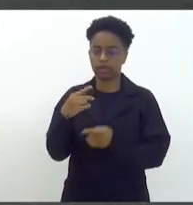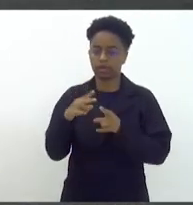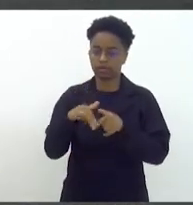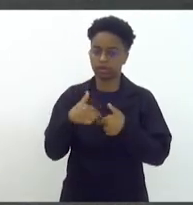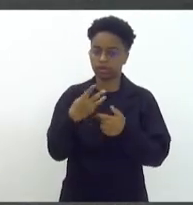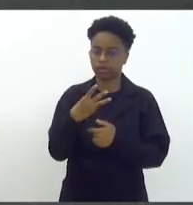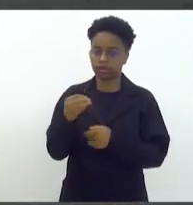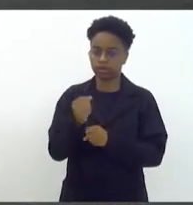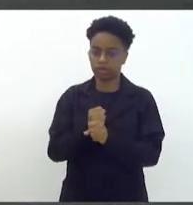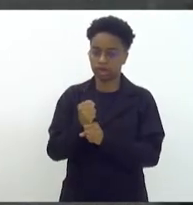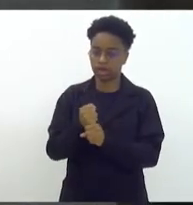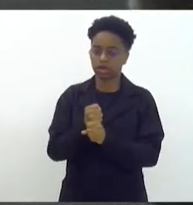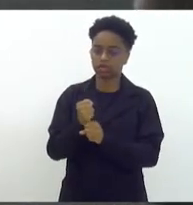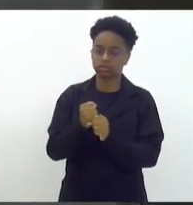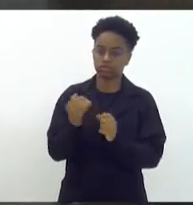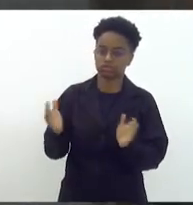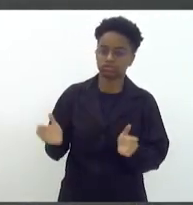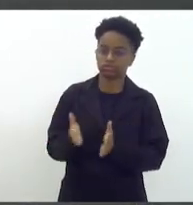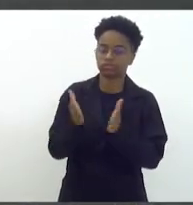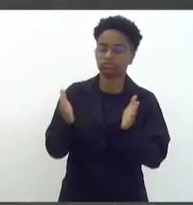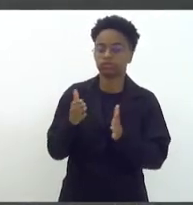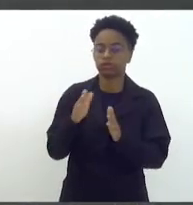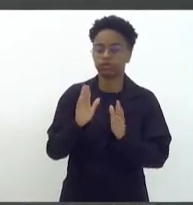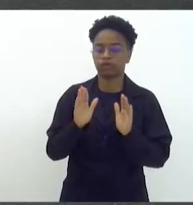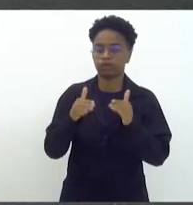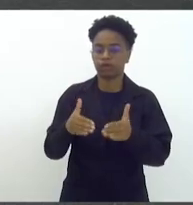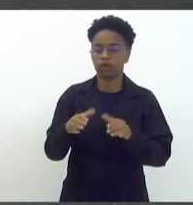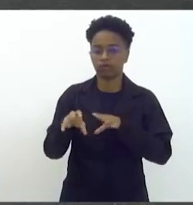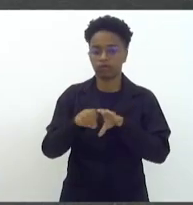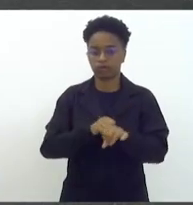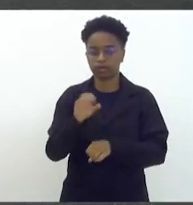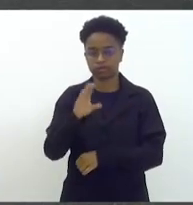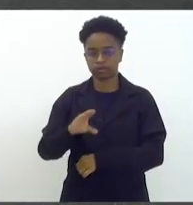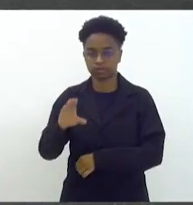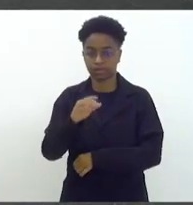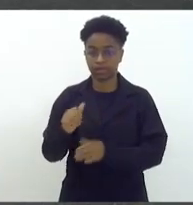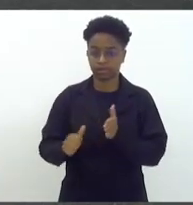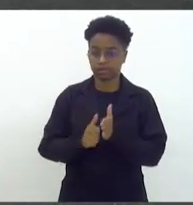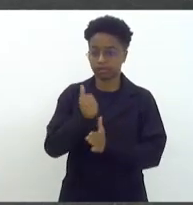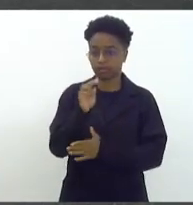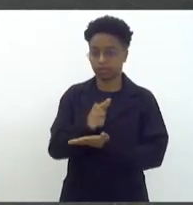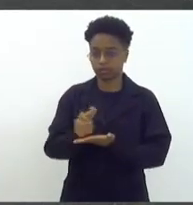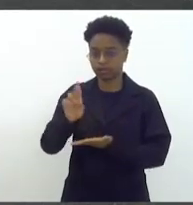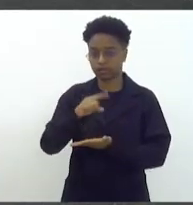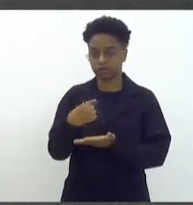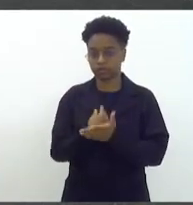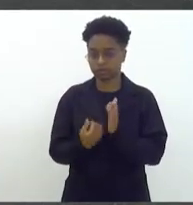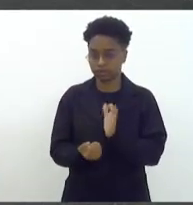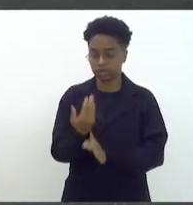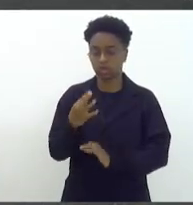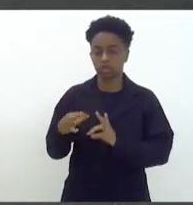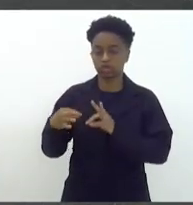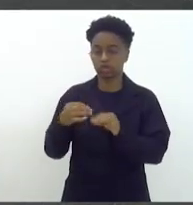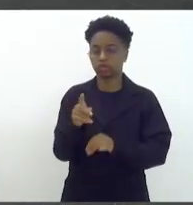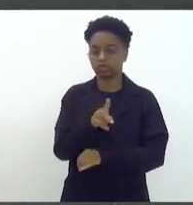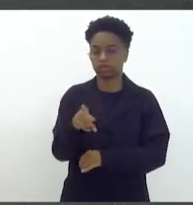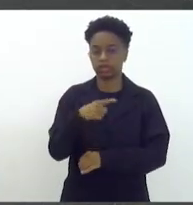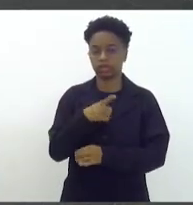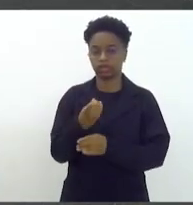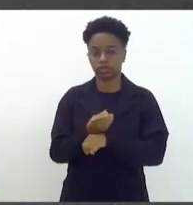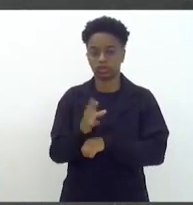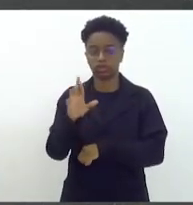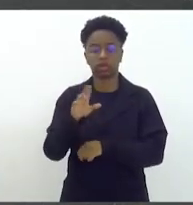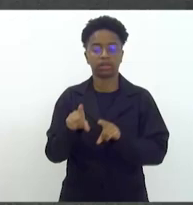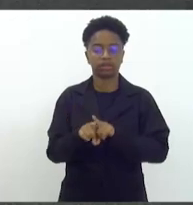a formar os cientistas. Foi nossa primeira universidade, todos os seus professores têm doutorado e, principalmente,